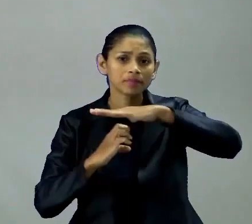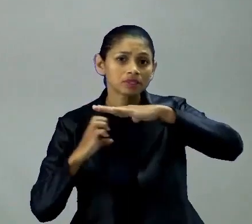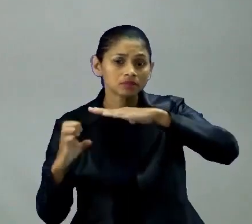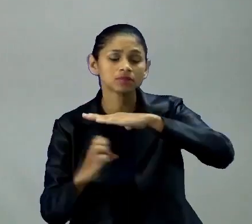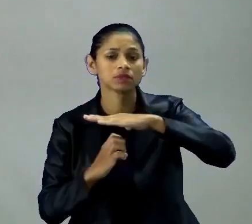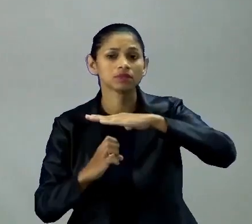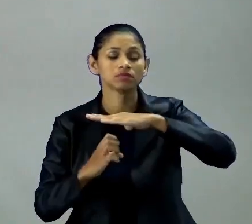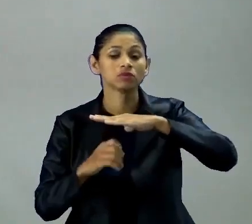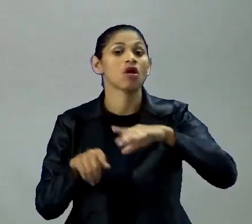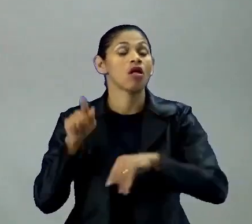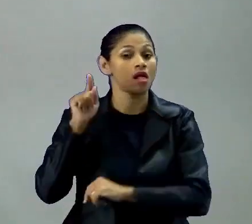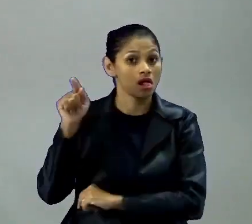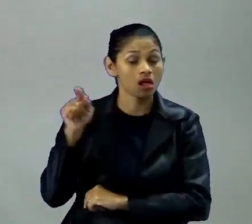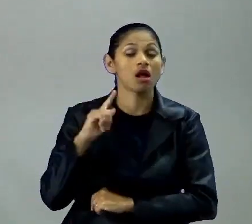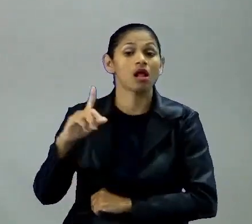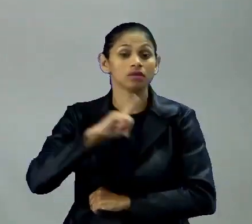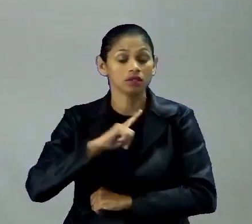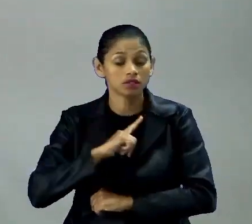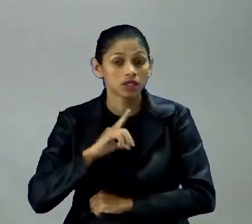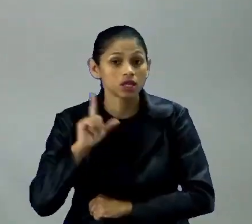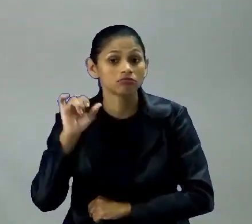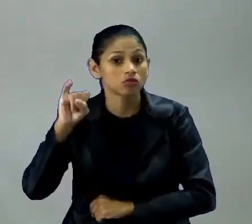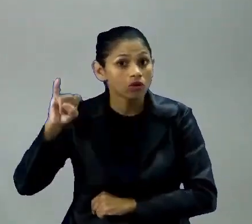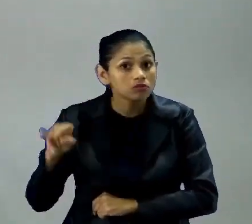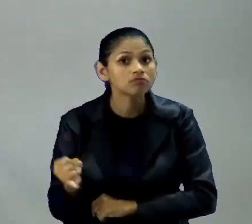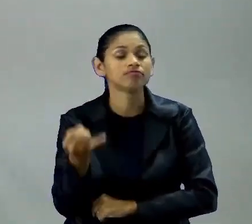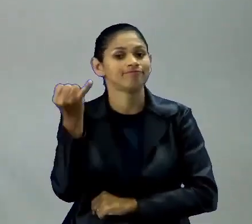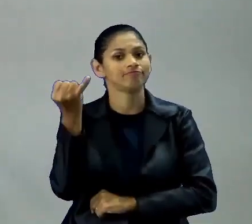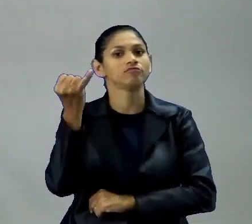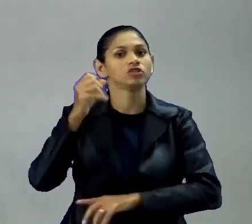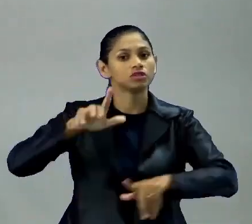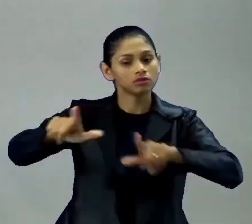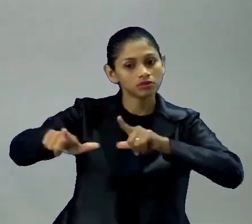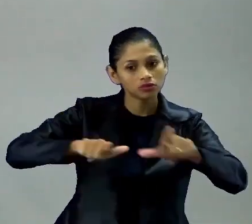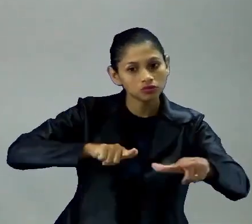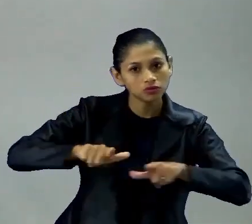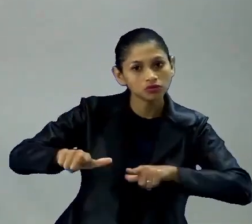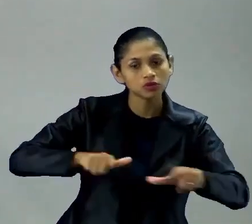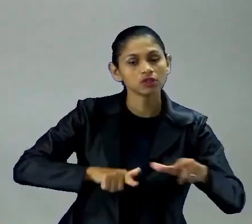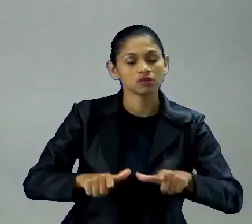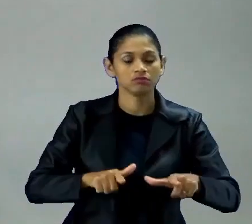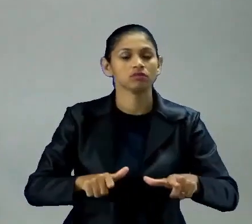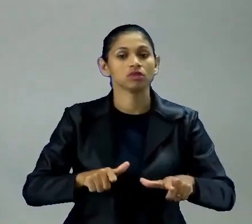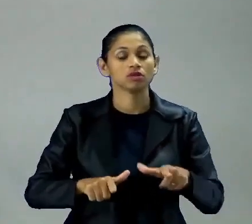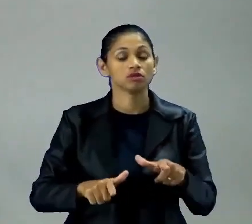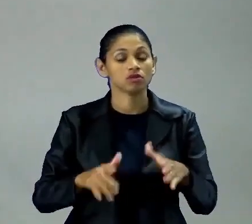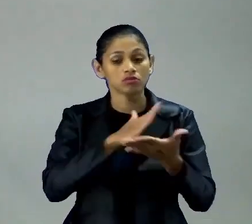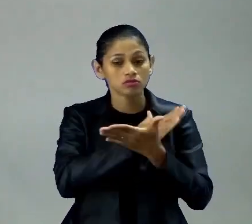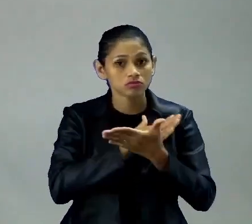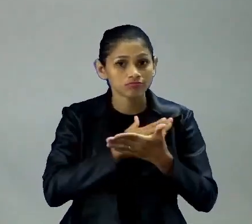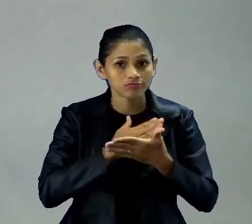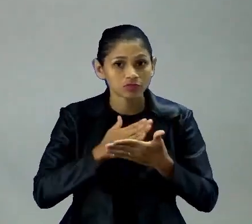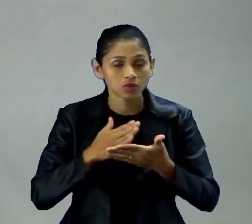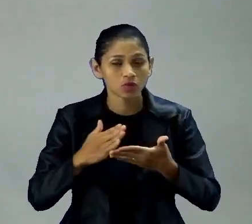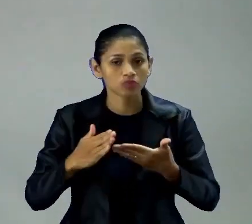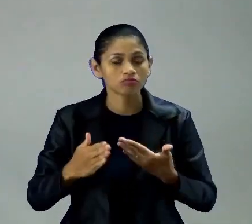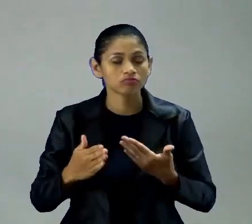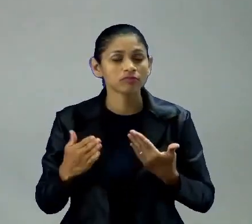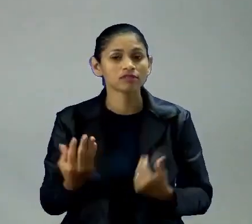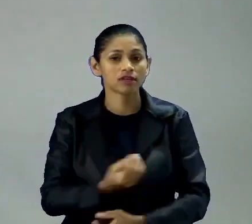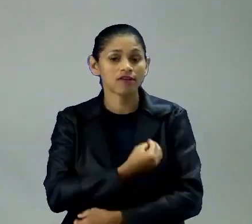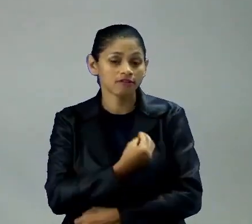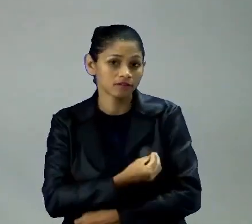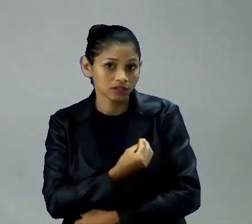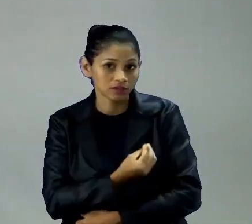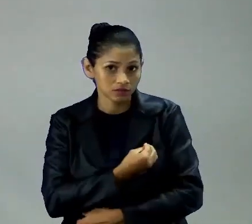As pessoas vão em busca dessas oportunidades, elas começam a habitar aí os centros urbanos, né? Começam a